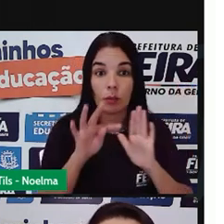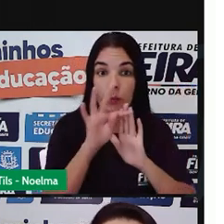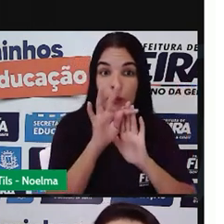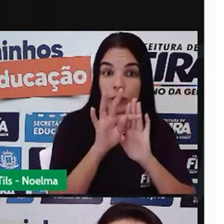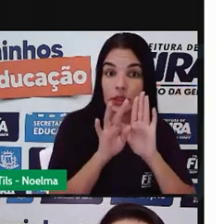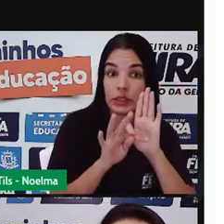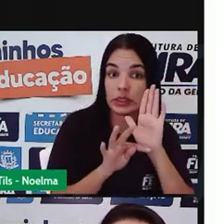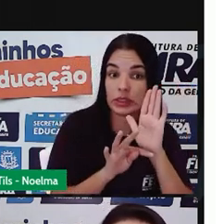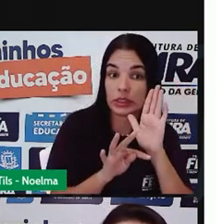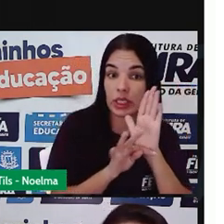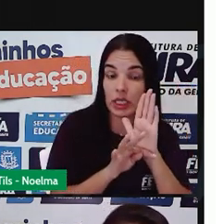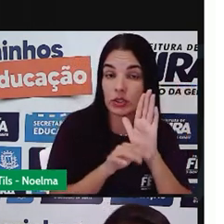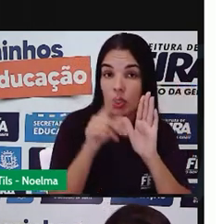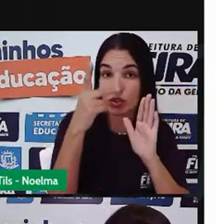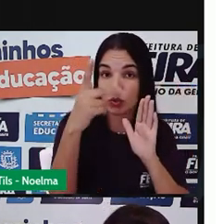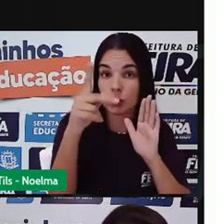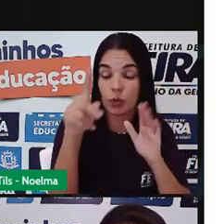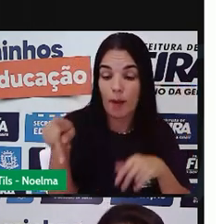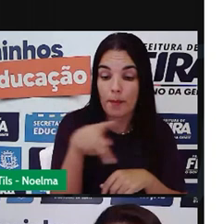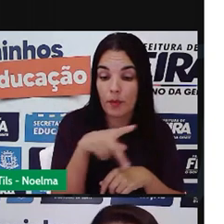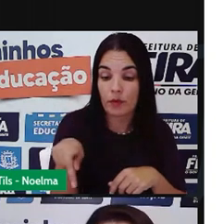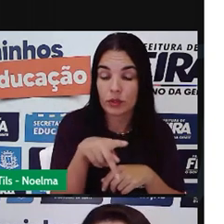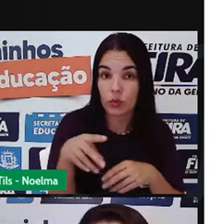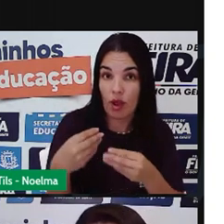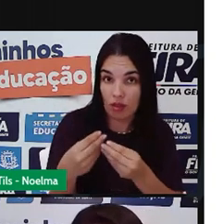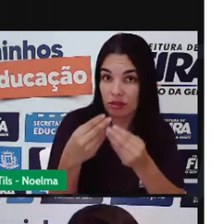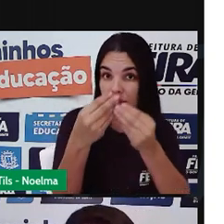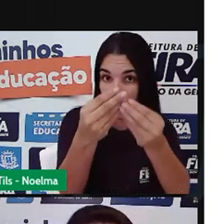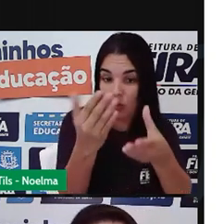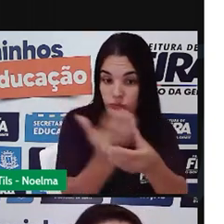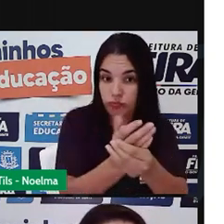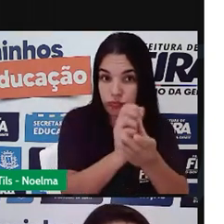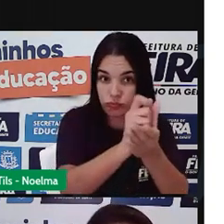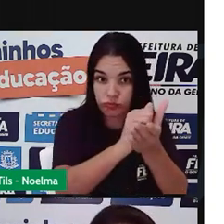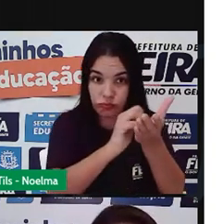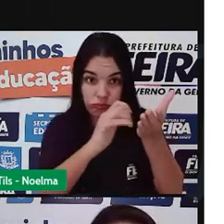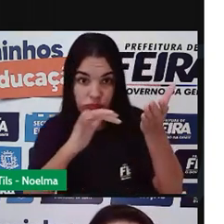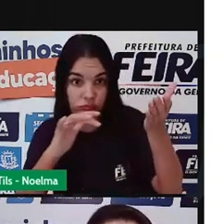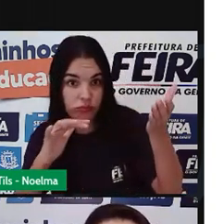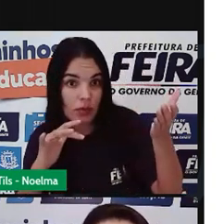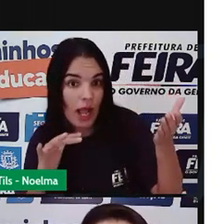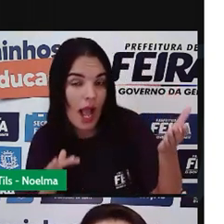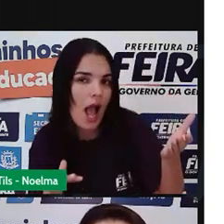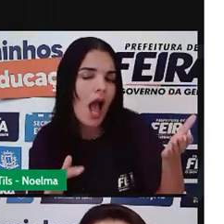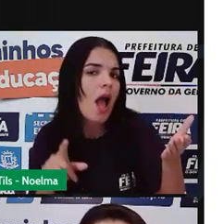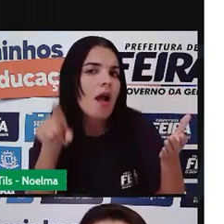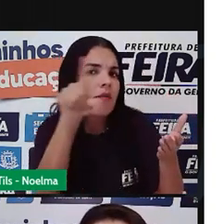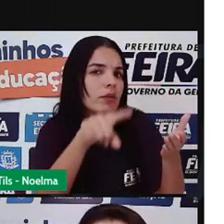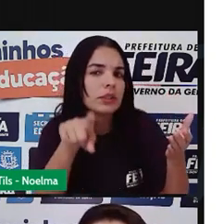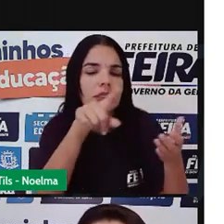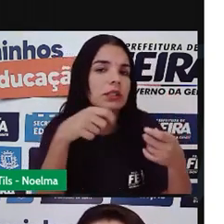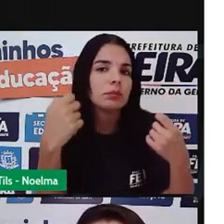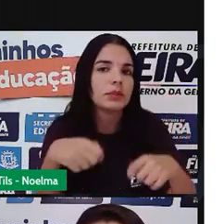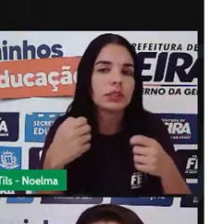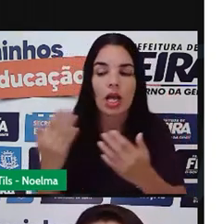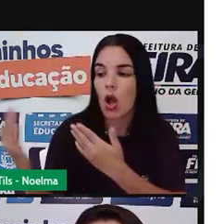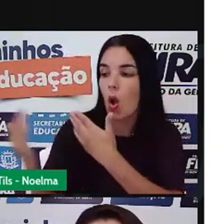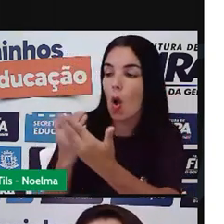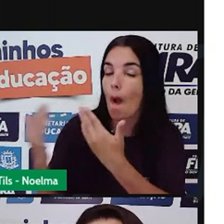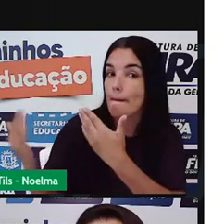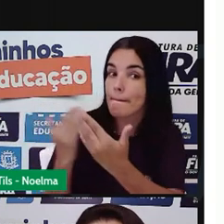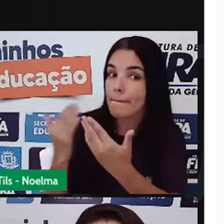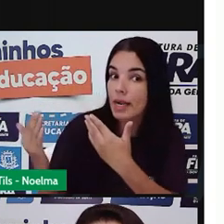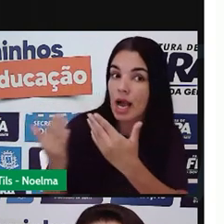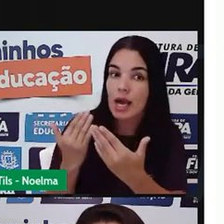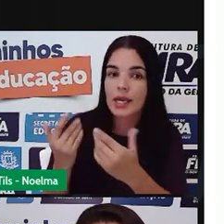indicado por suas professoras sua professora ou seu professor vocês deverão fazer uma comparação